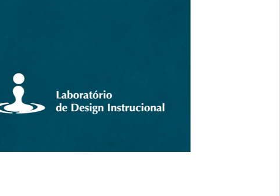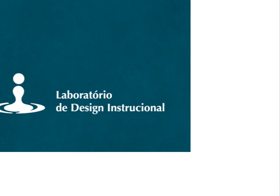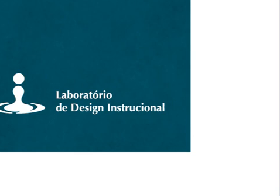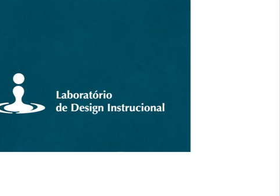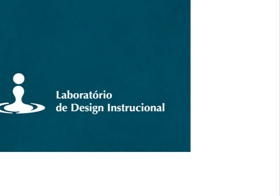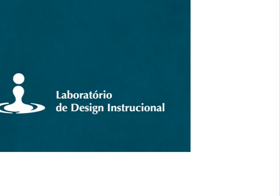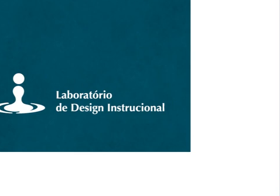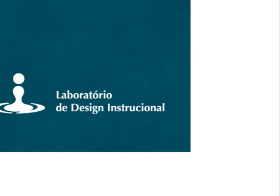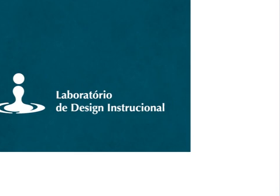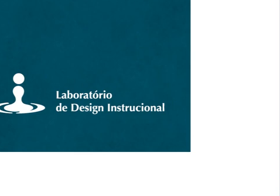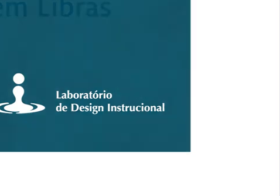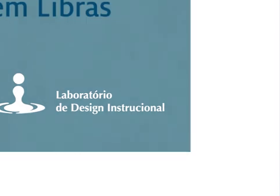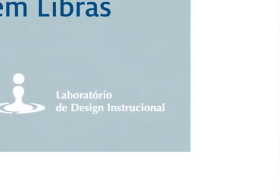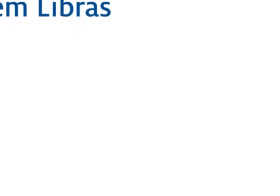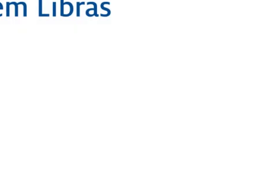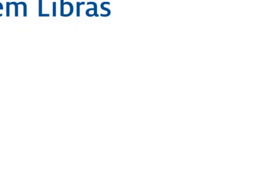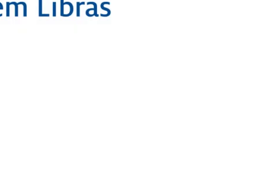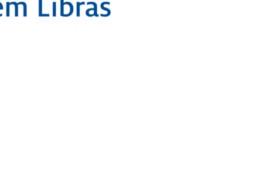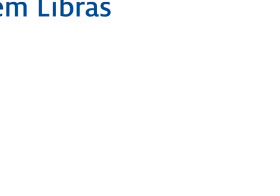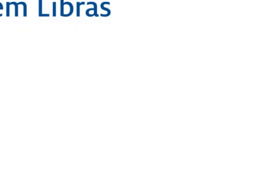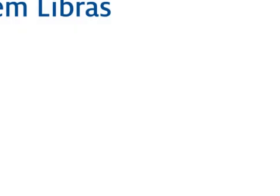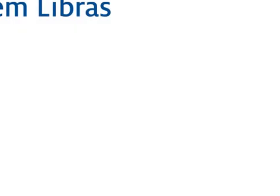E aí